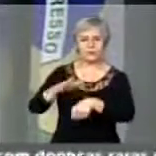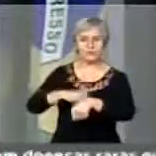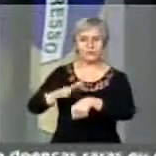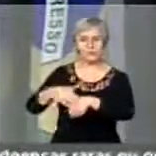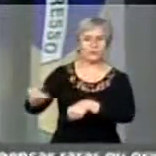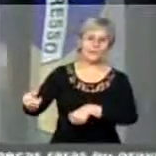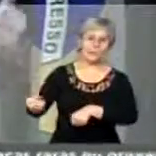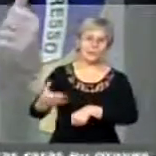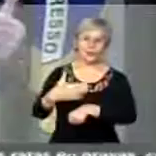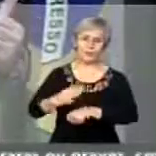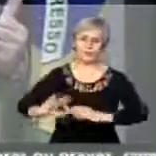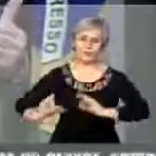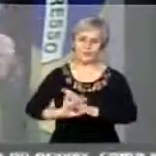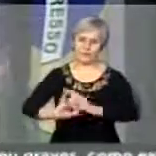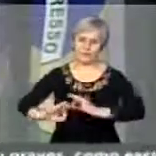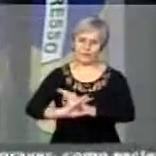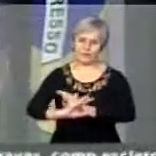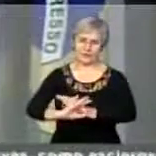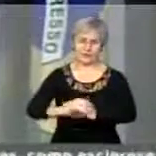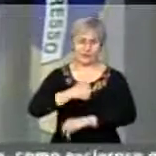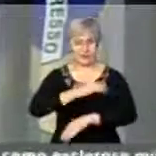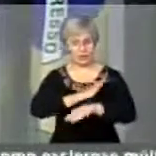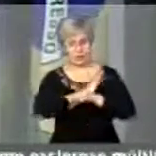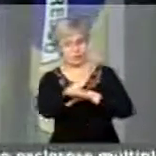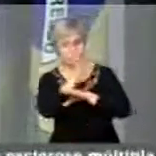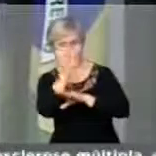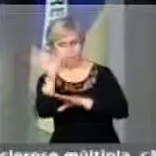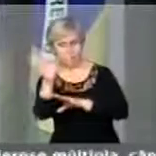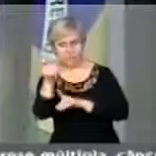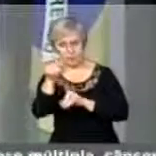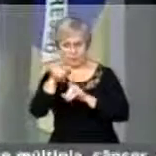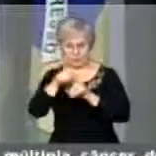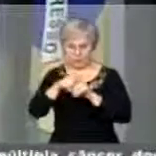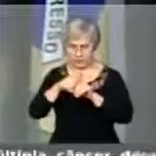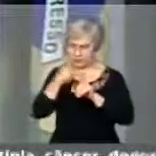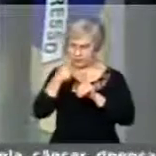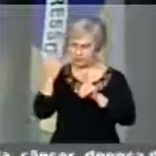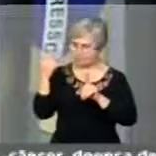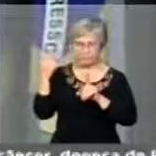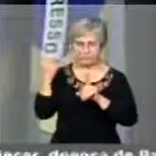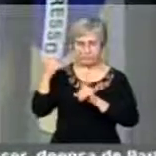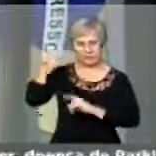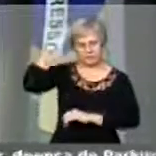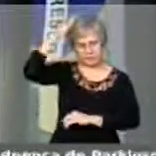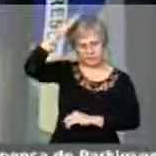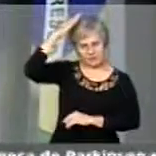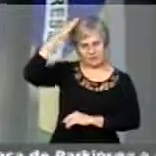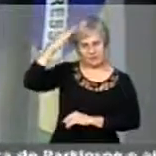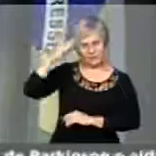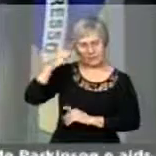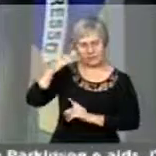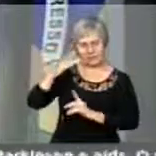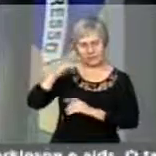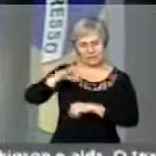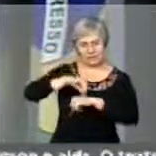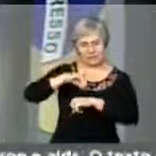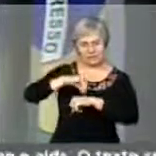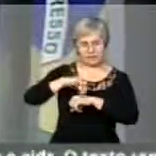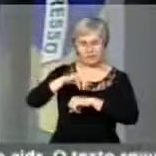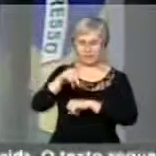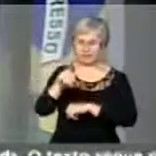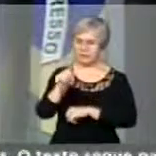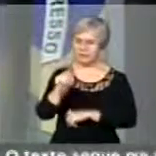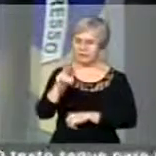Eu estive esse mês no Panamá, sede do Parlatino, e a presidente, que é uma